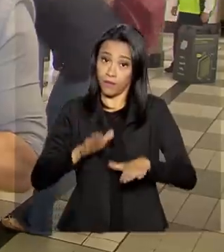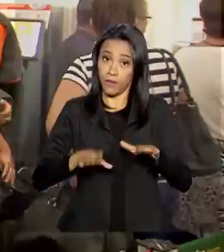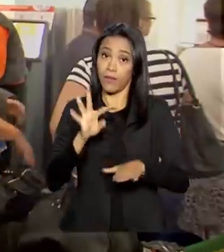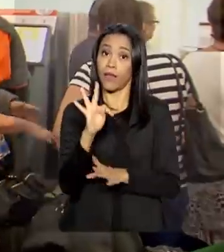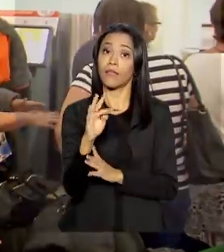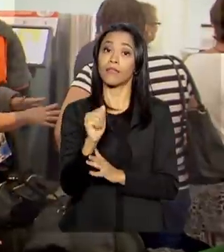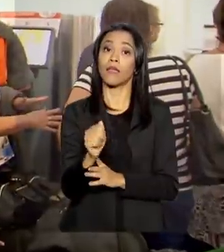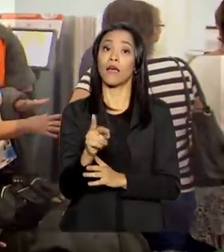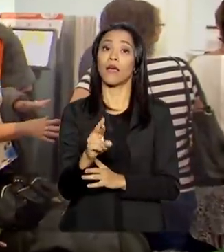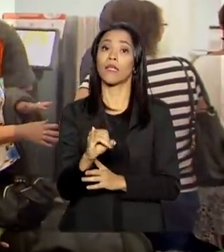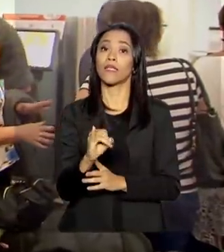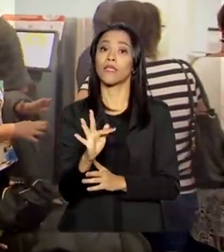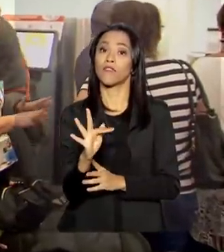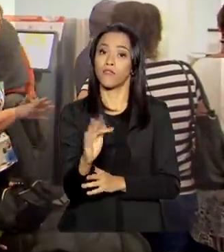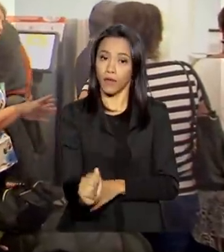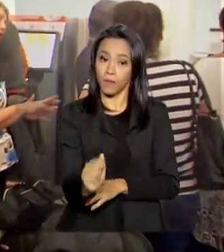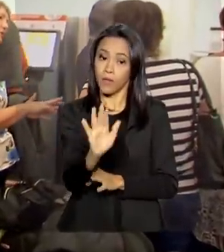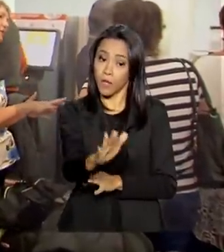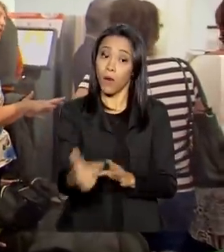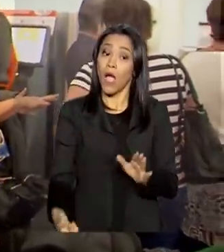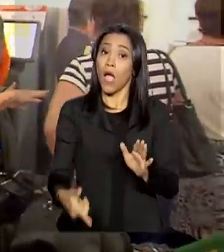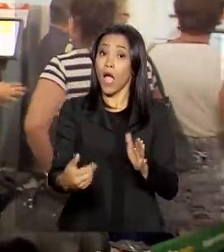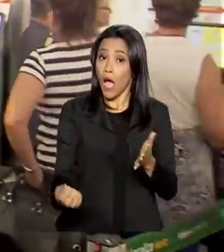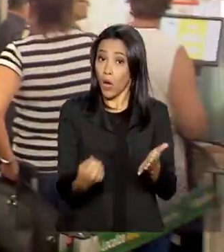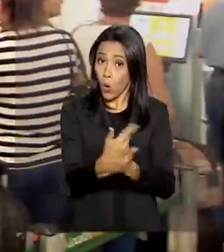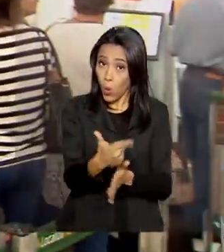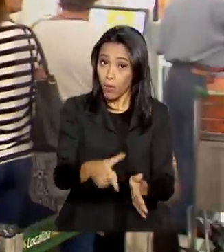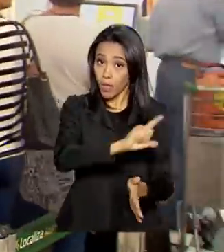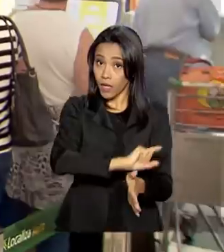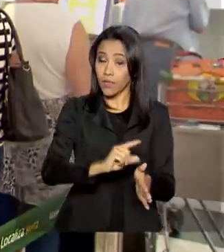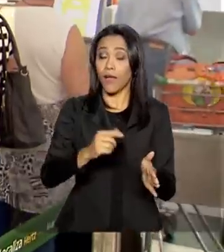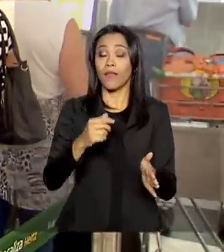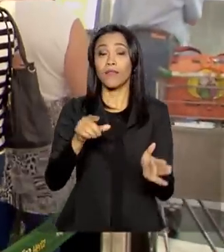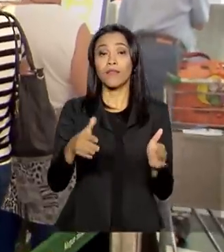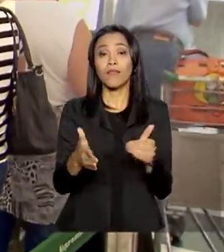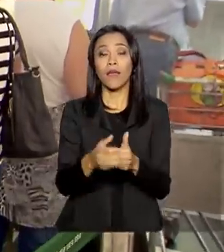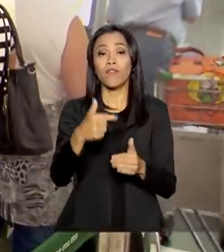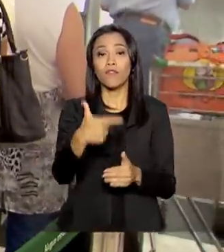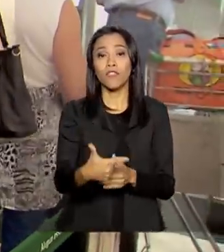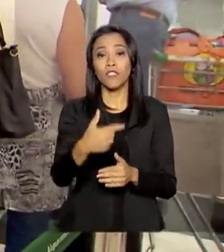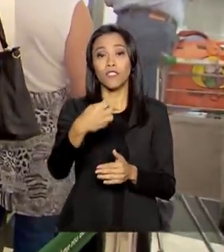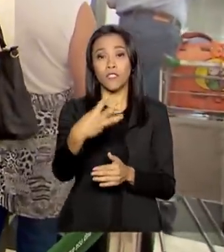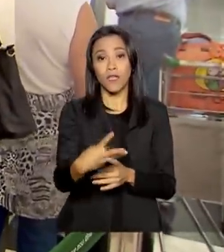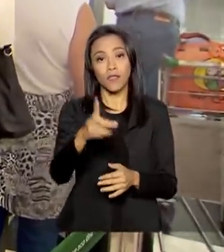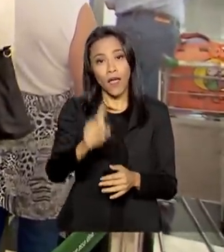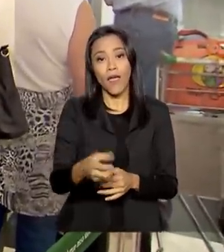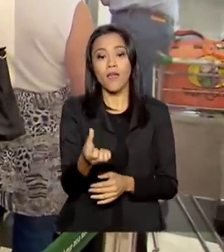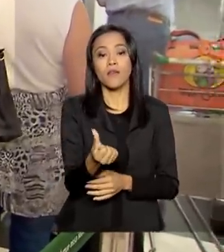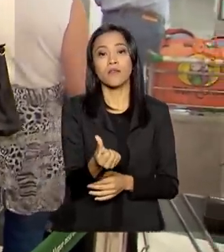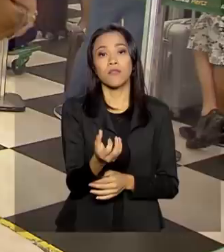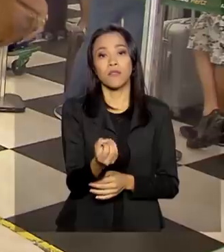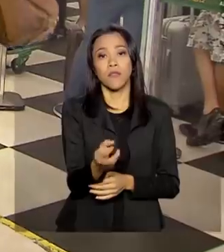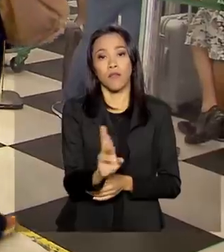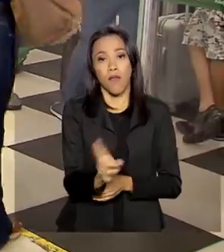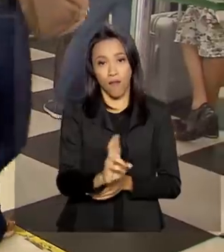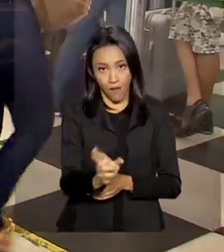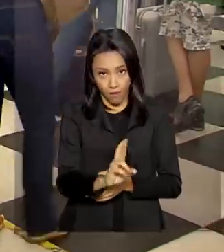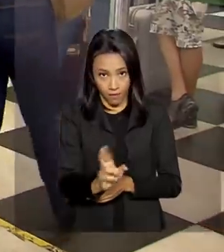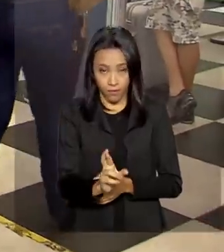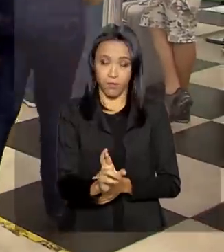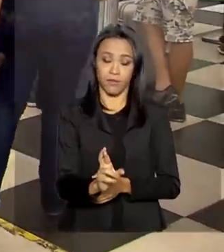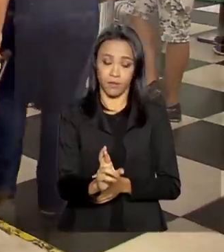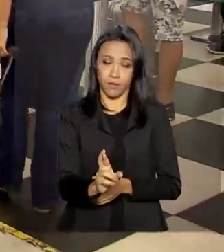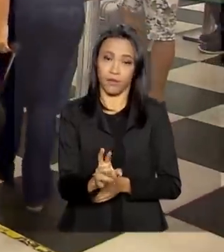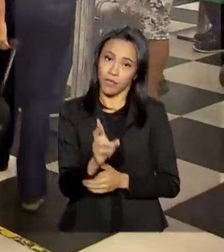cliente. A compra antecipada para uma mala de até 23 quilos custa R 60,00 em voos nacionais, sempre